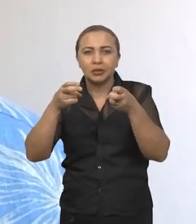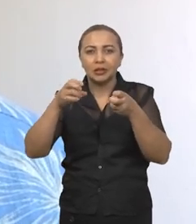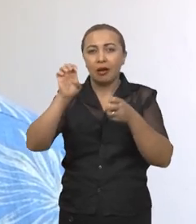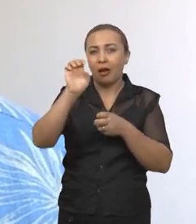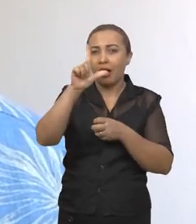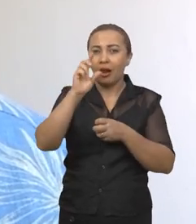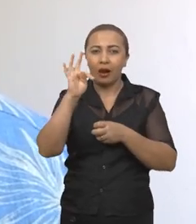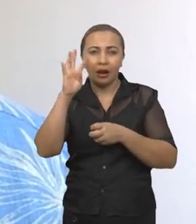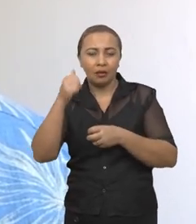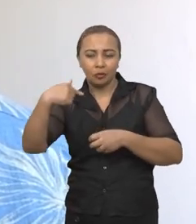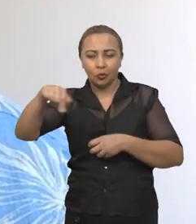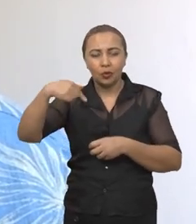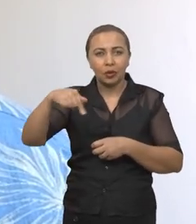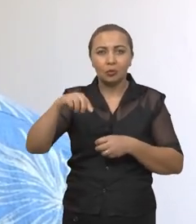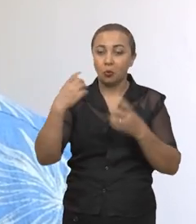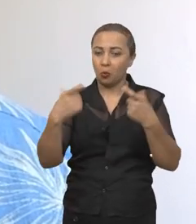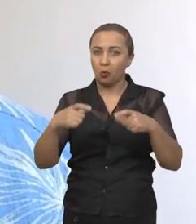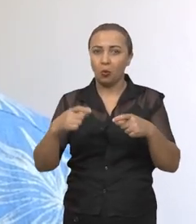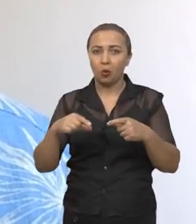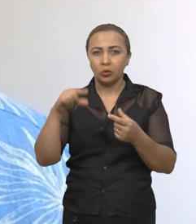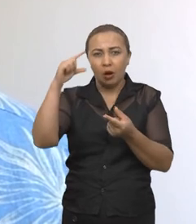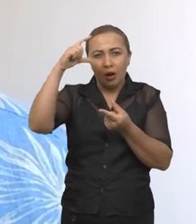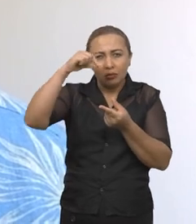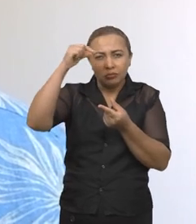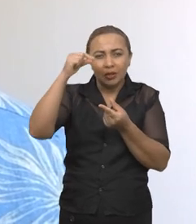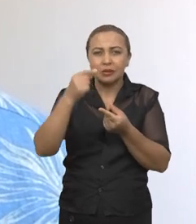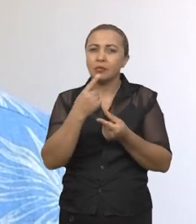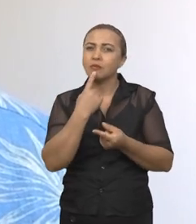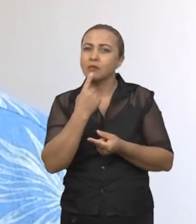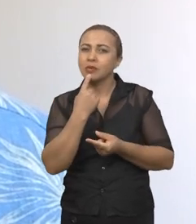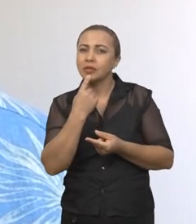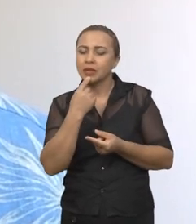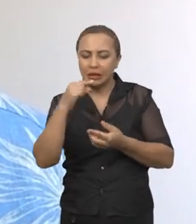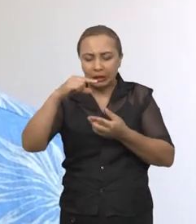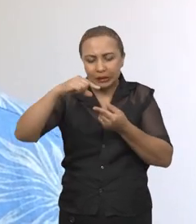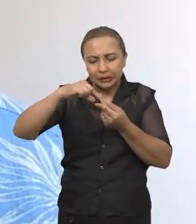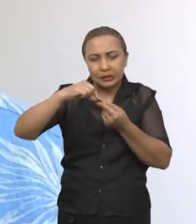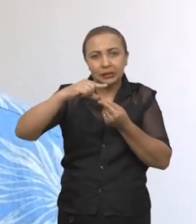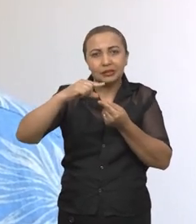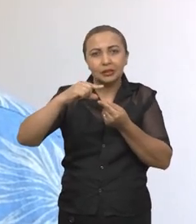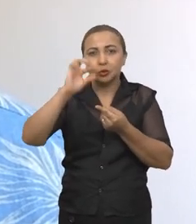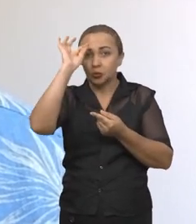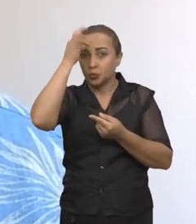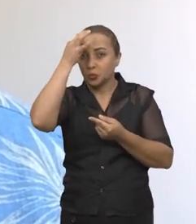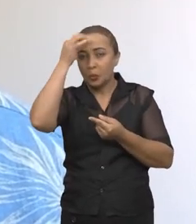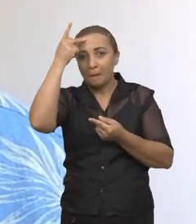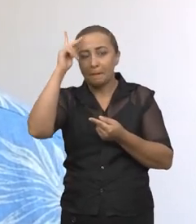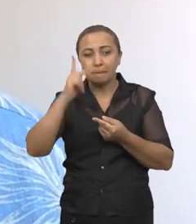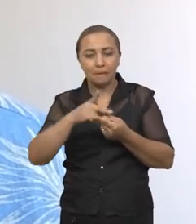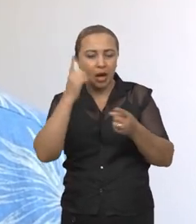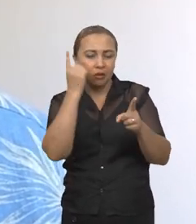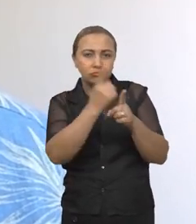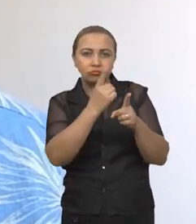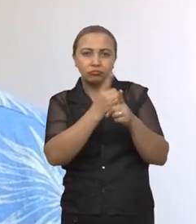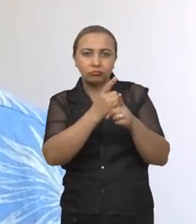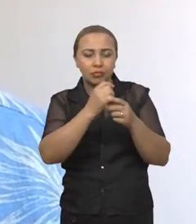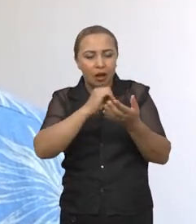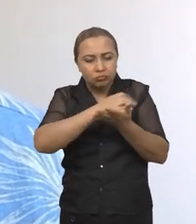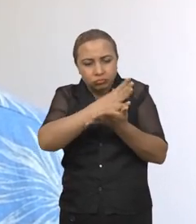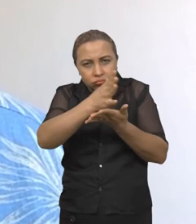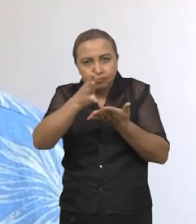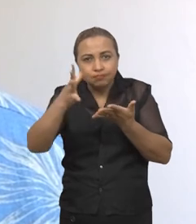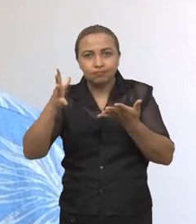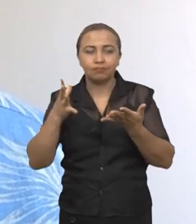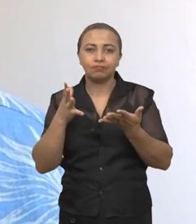onde uma pequena gota de sangue, no momento, esse teste está dimensionado para análise de